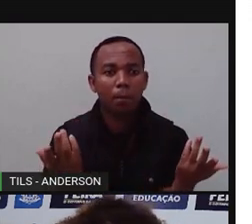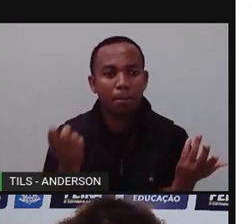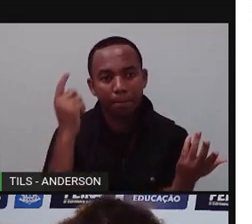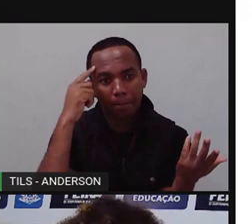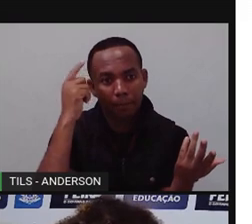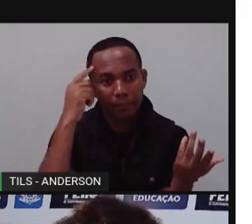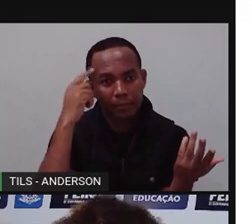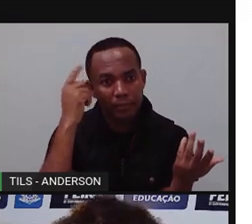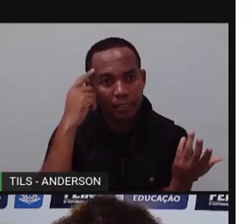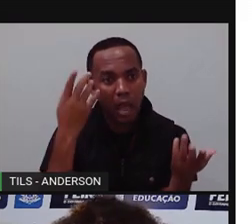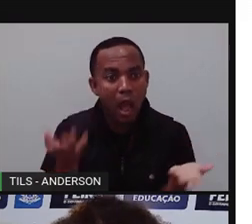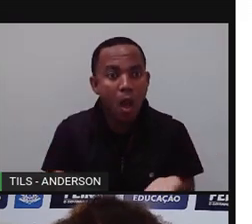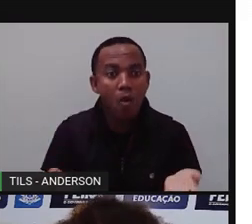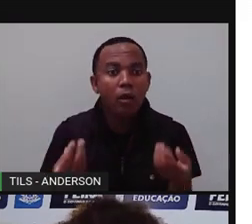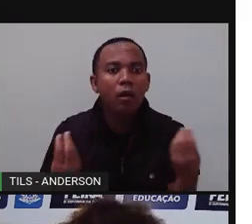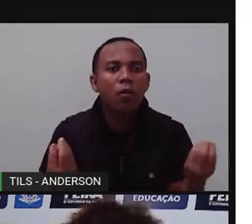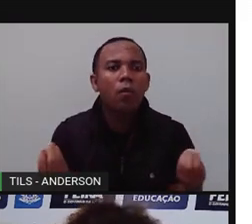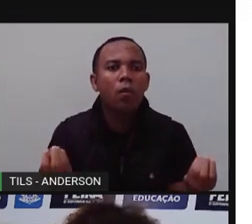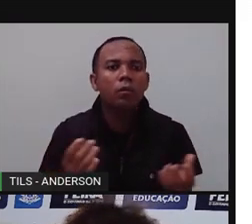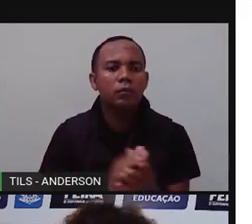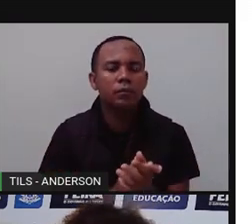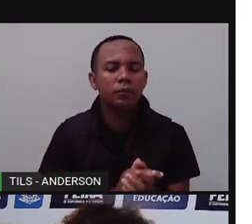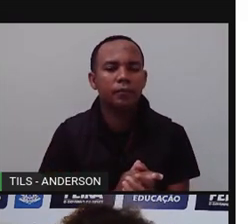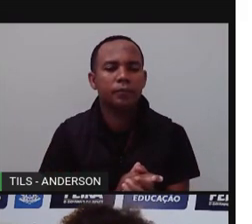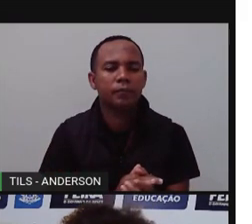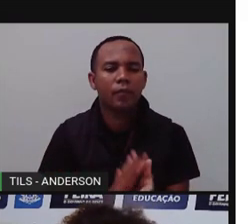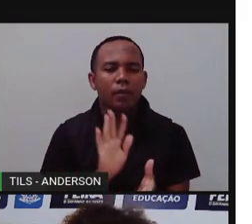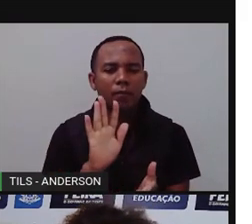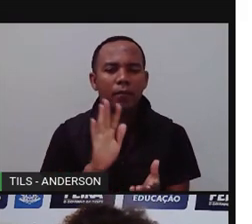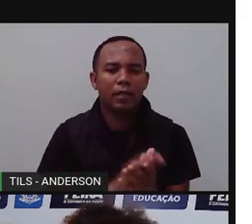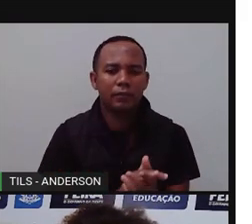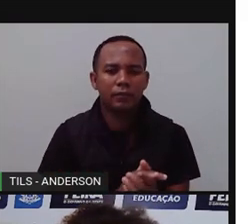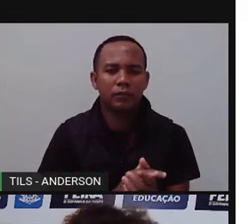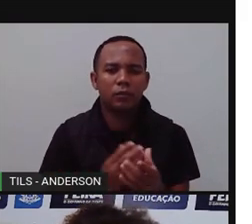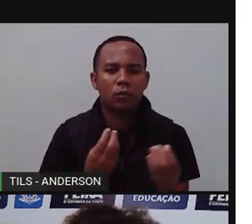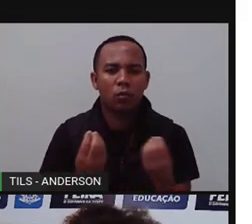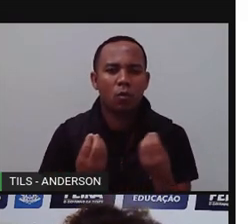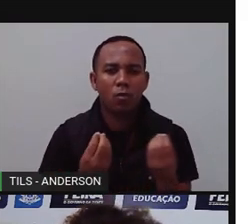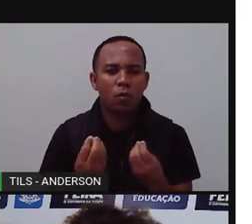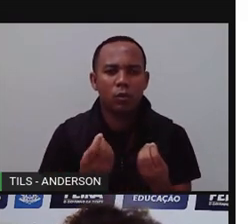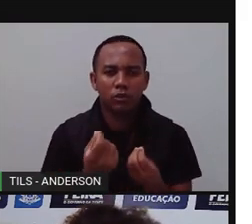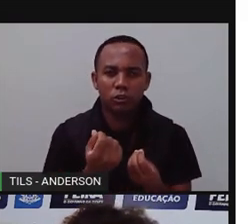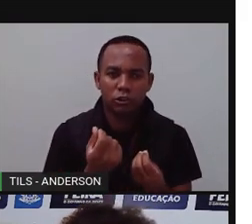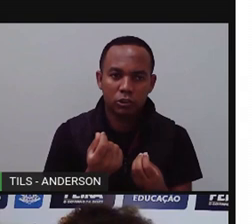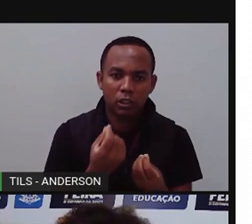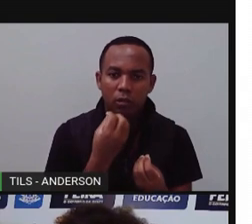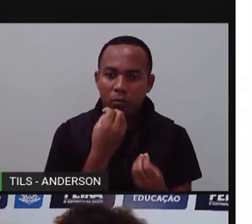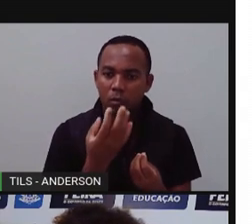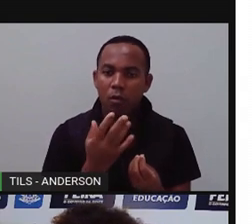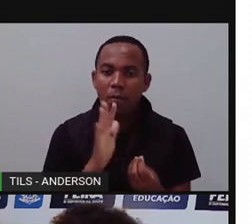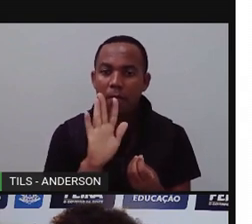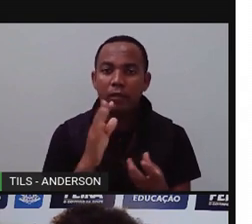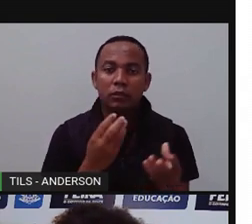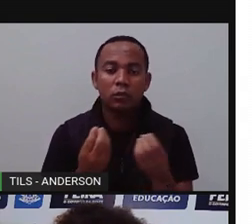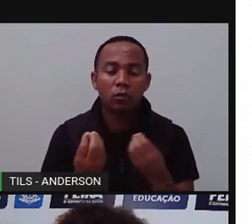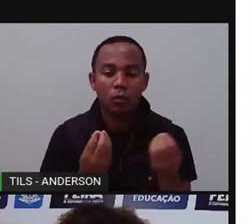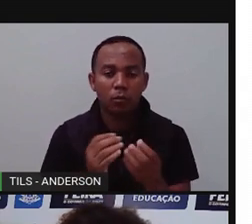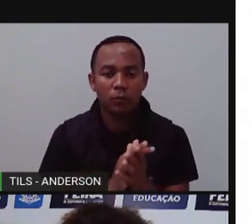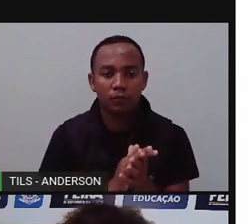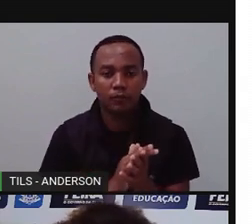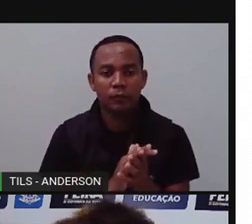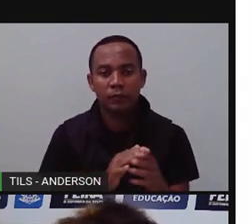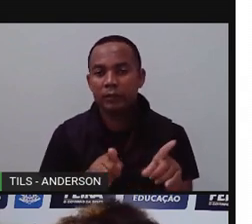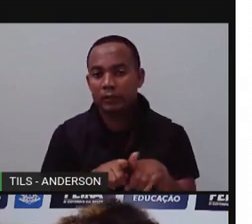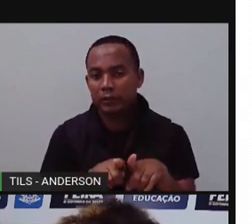dinheiro de ter. E mais dinheiro de ter. Mais dinheiro de ter. Dinheiro é bom. Mas, será que está valendo a pena? Bom, essa relação,